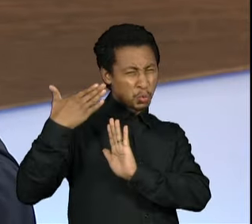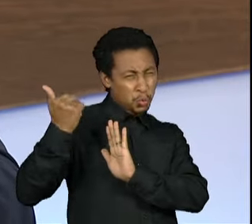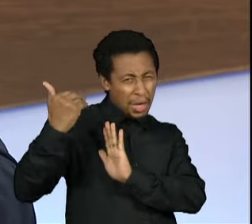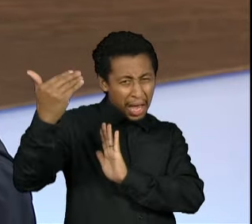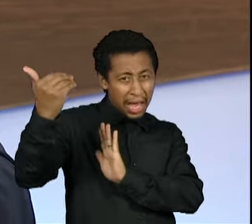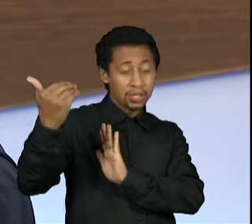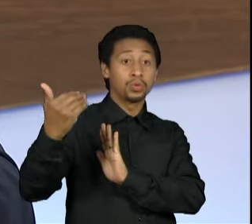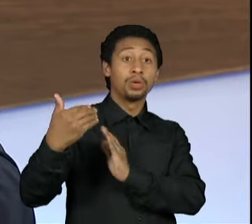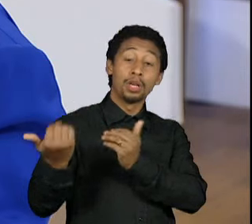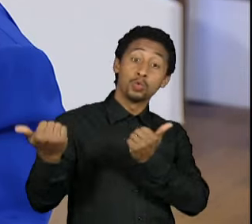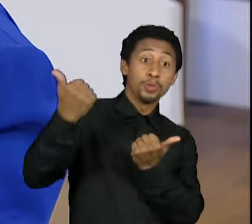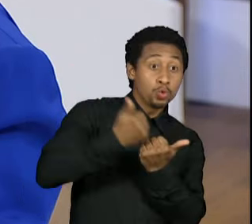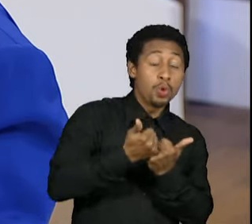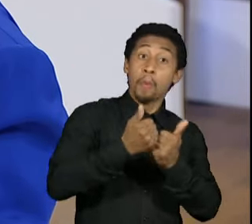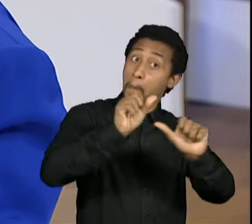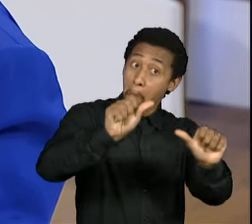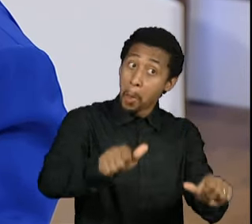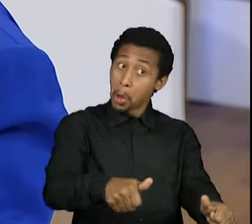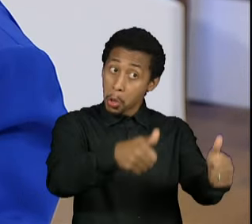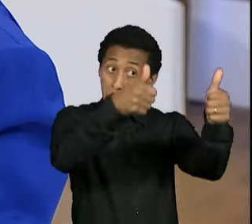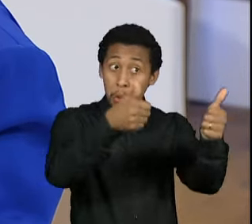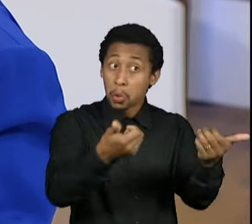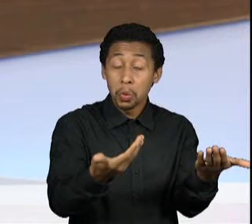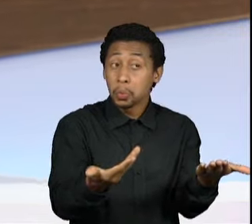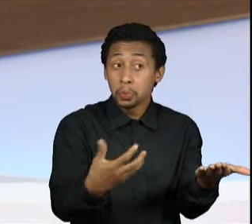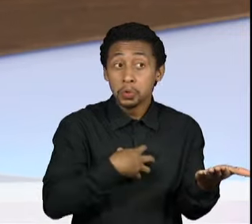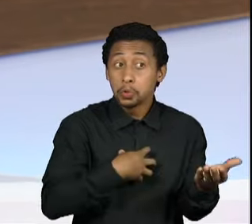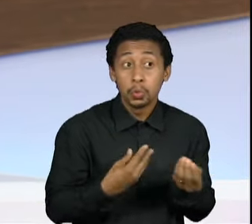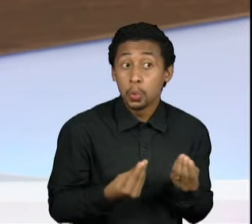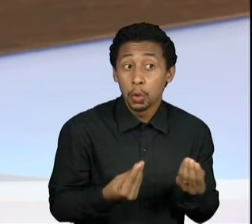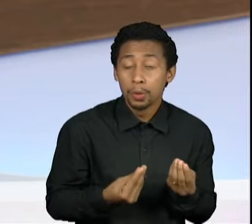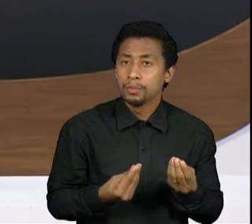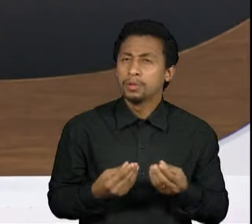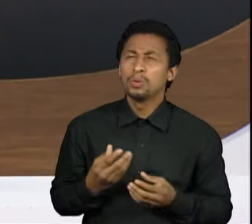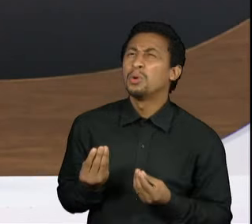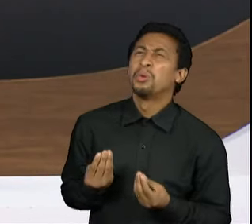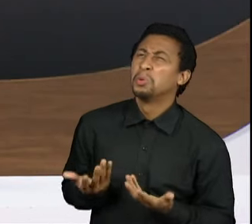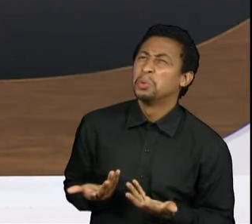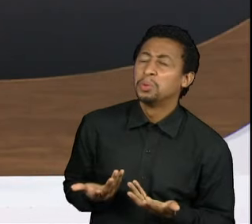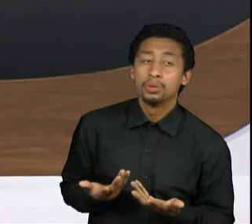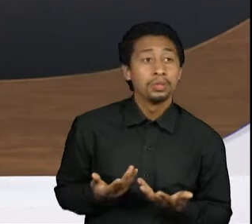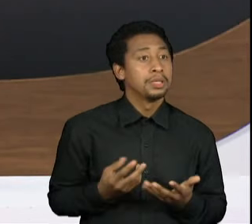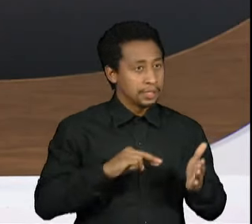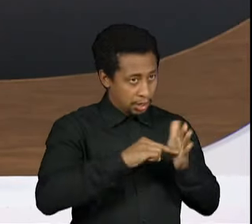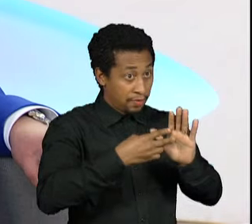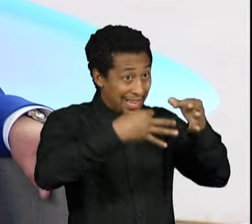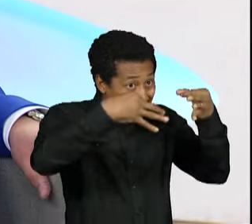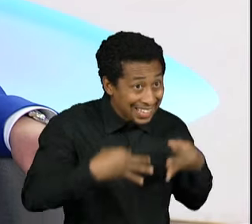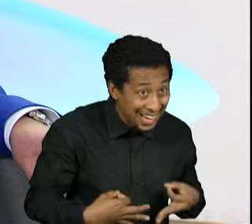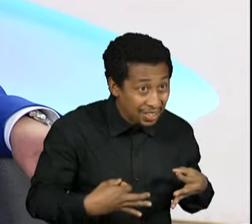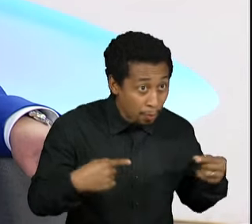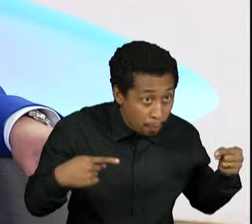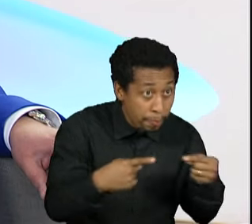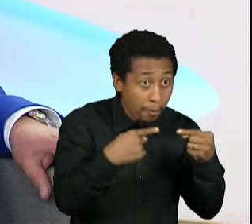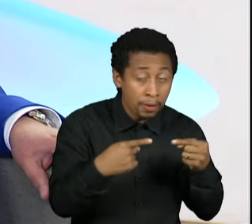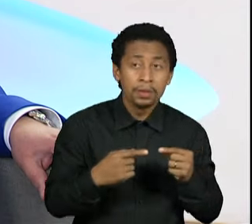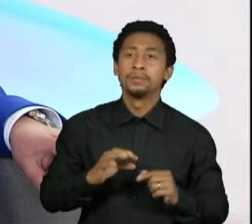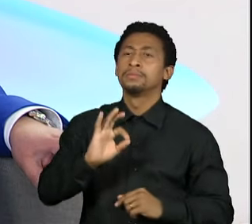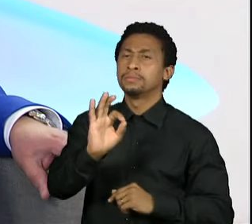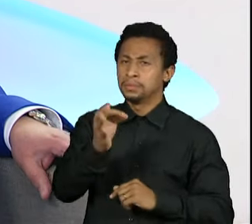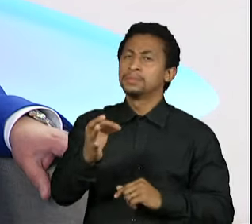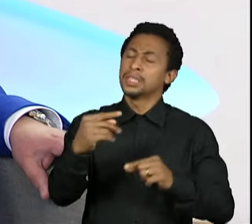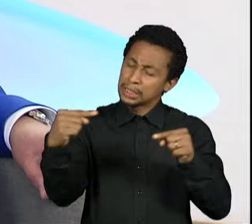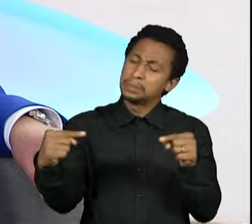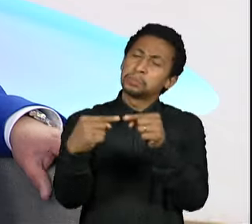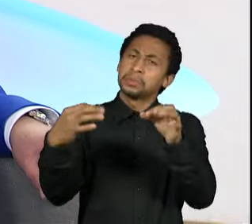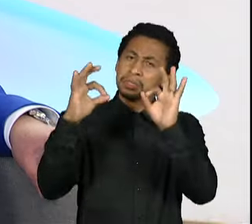substituição. Como isso? Deu certo? Deu certo? Sim. Muito certo. Eu